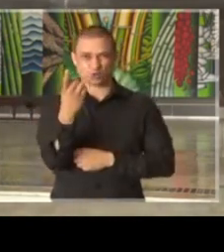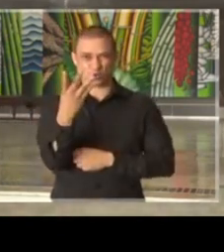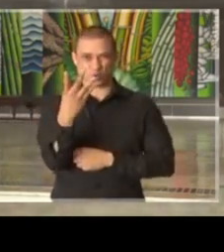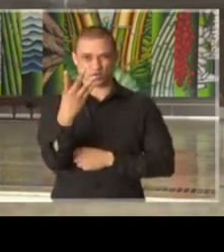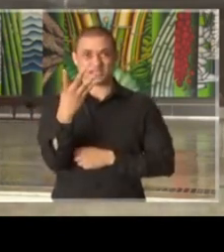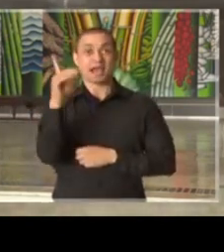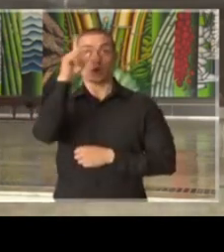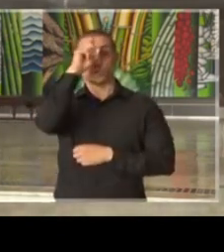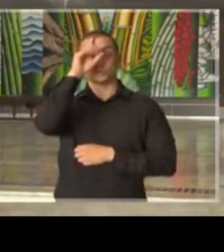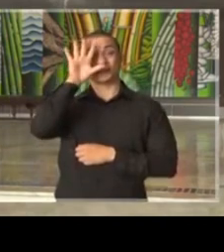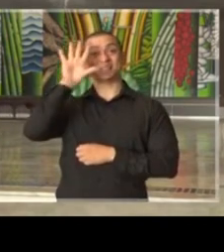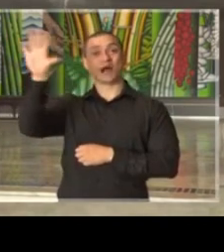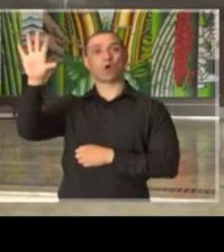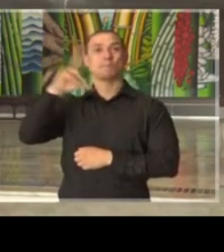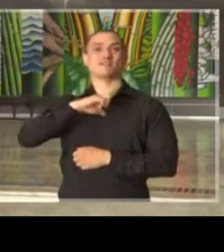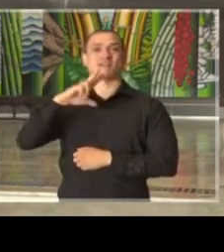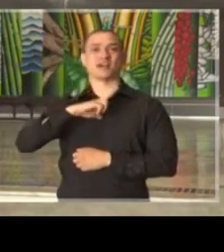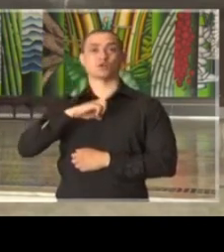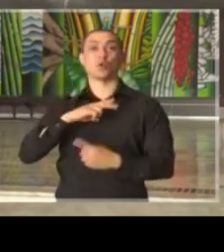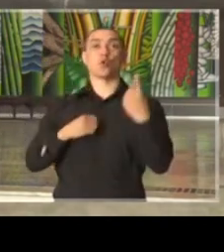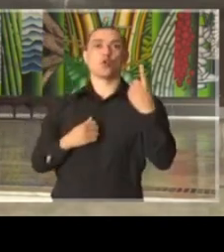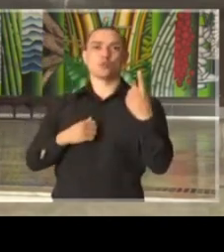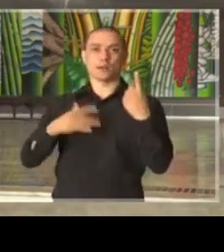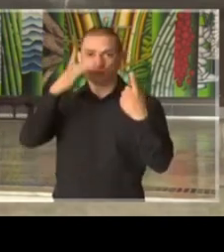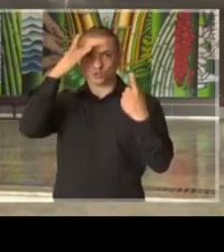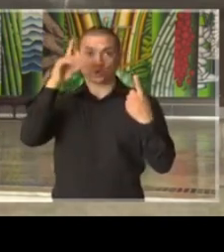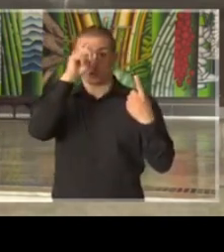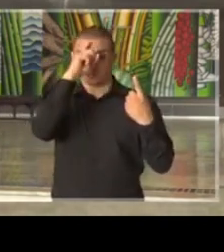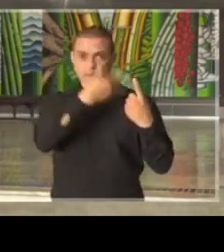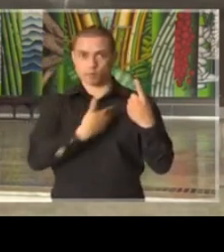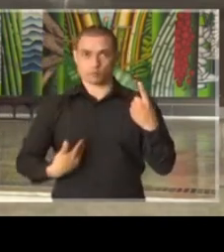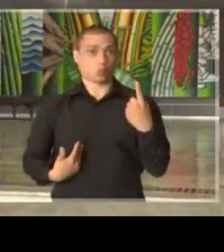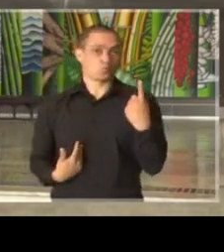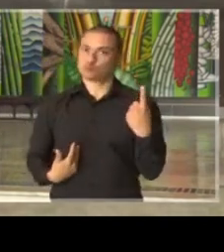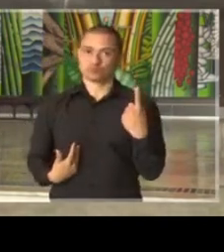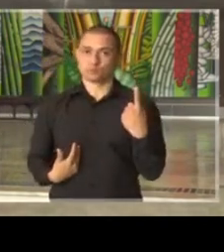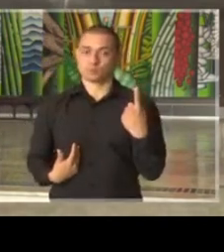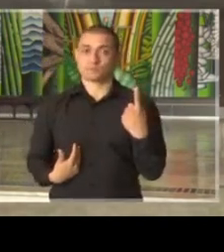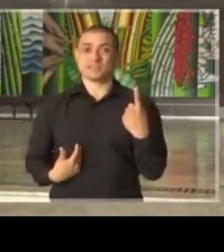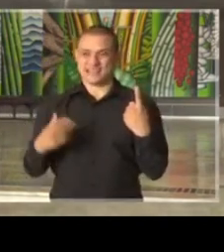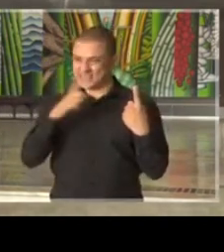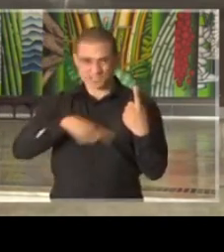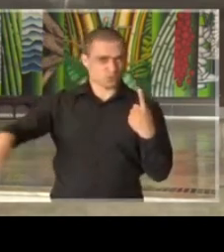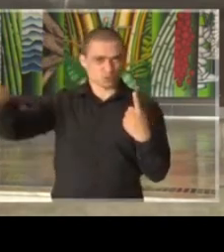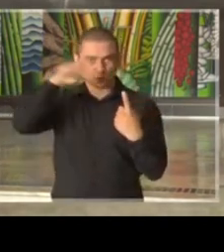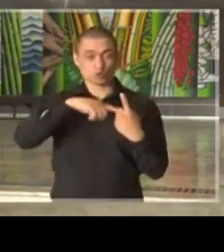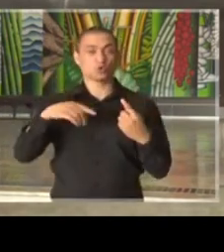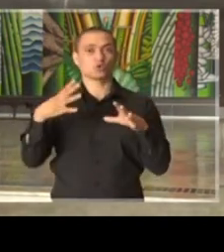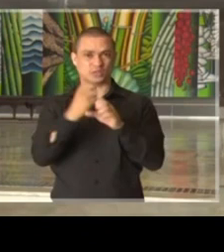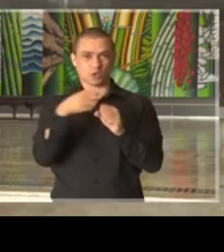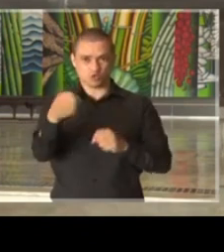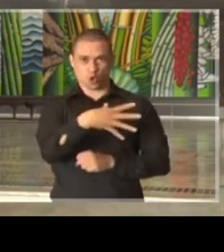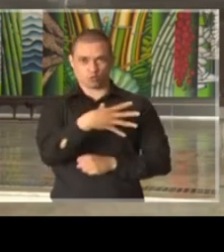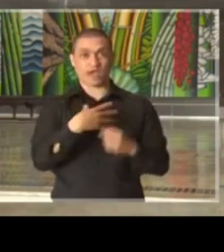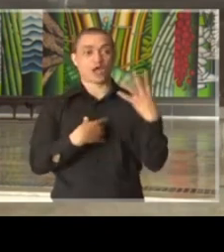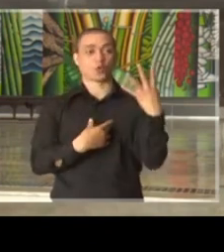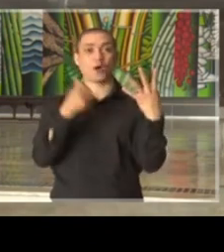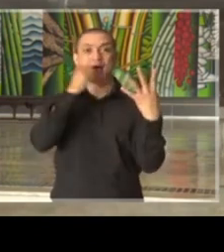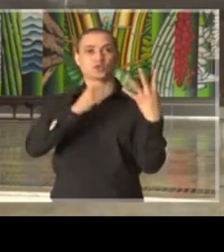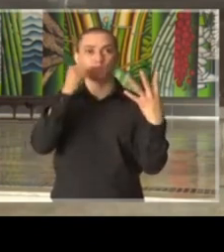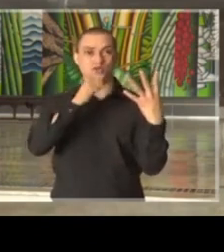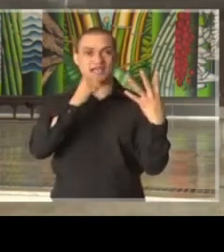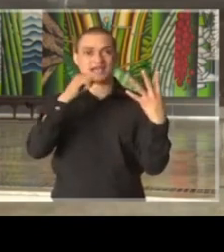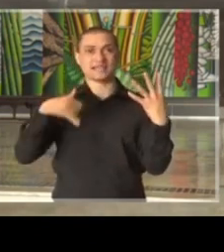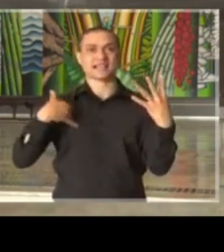privados, um em público. Esses novos óbitos são quatro mulheres de 89